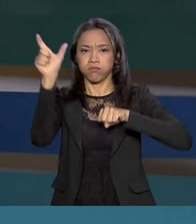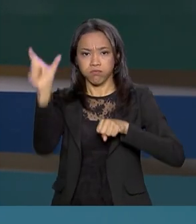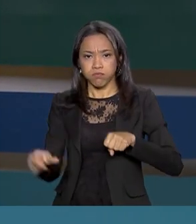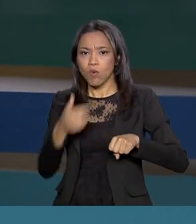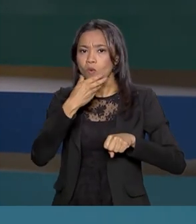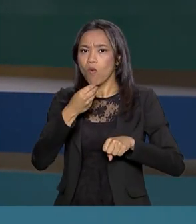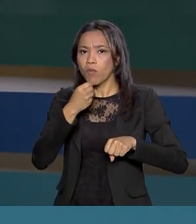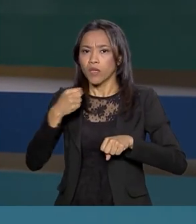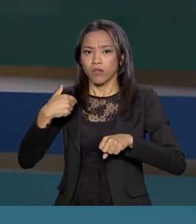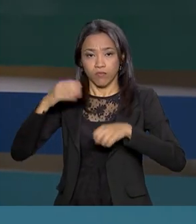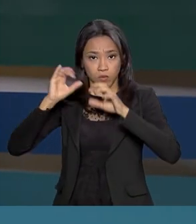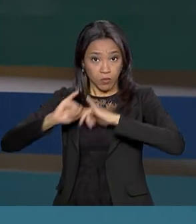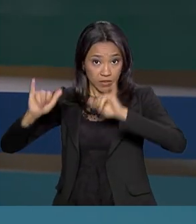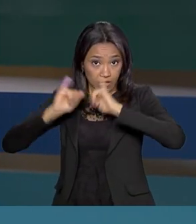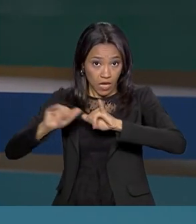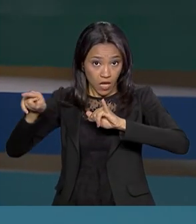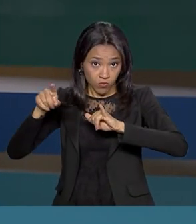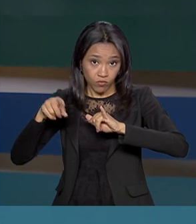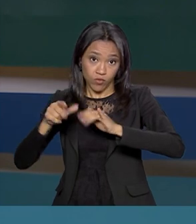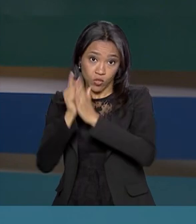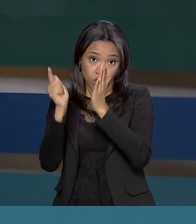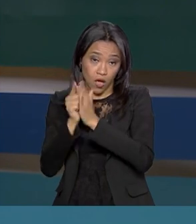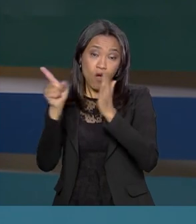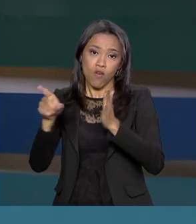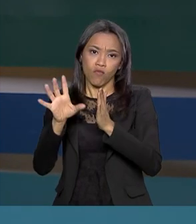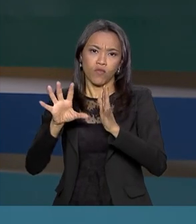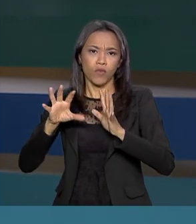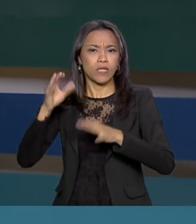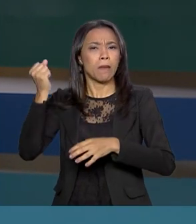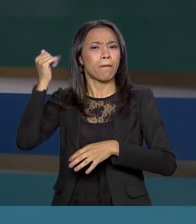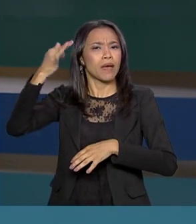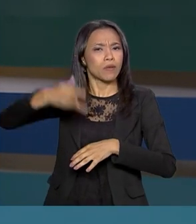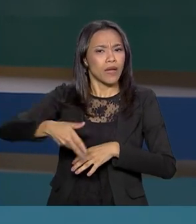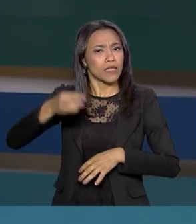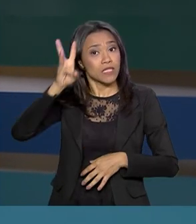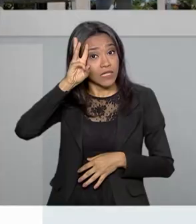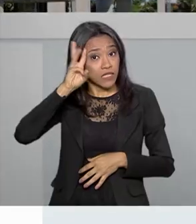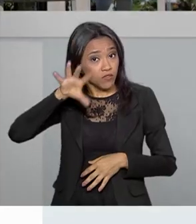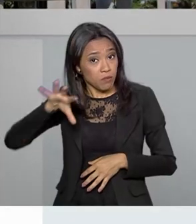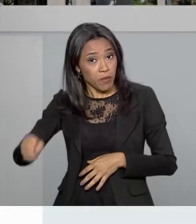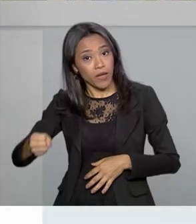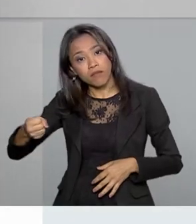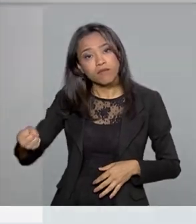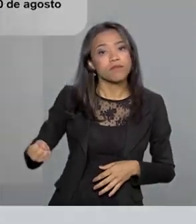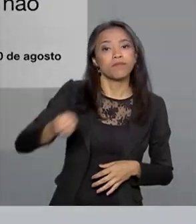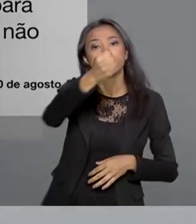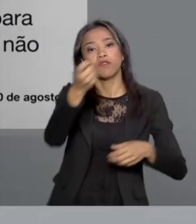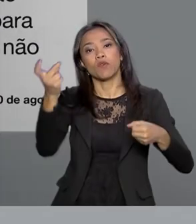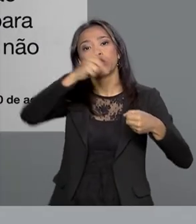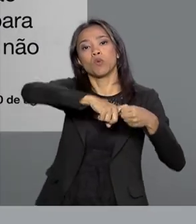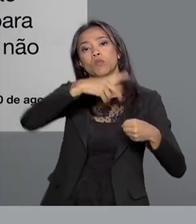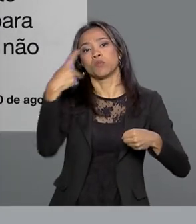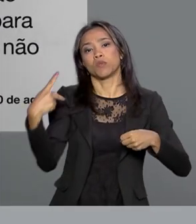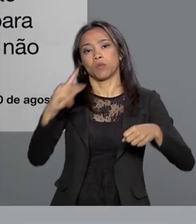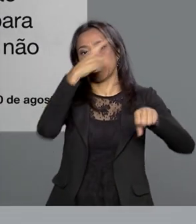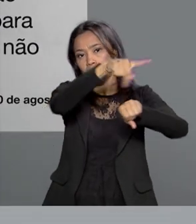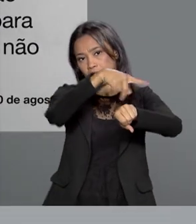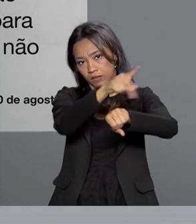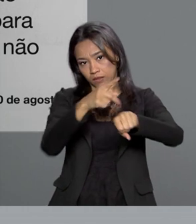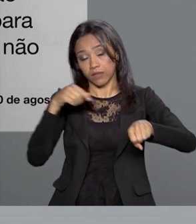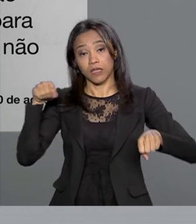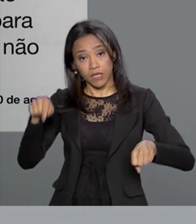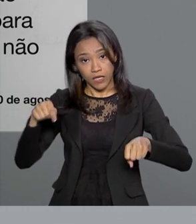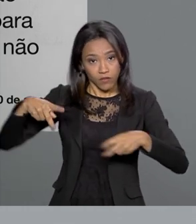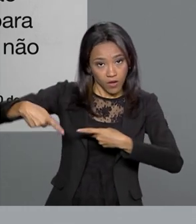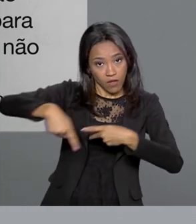Oliveto em 2001, foi extraditado na madrugada desta terça-feira. Pelas redes sociais, o ministro Sérgio Moro afirmou que o criminoso foi